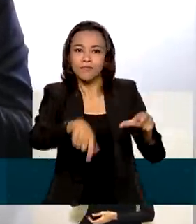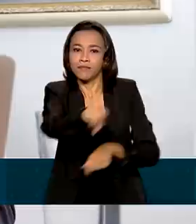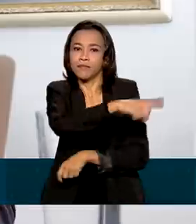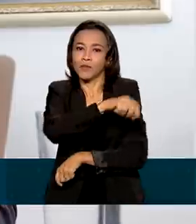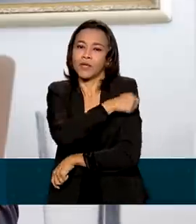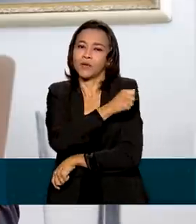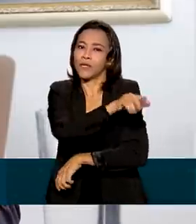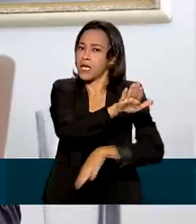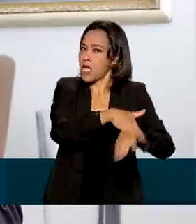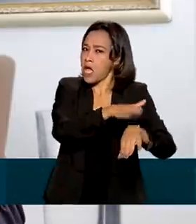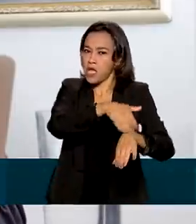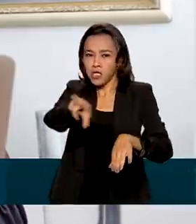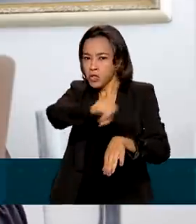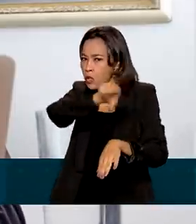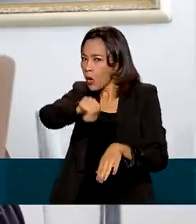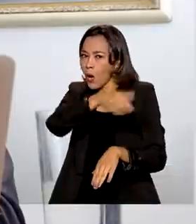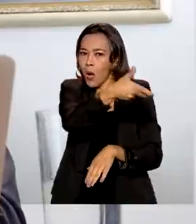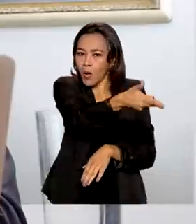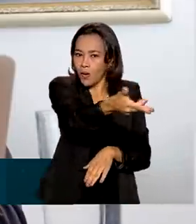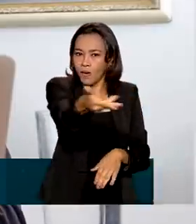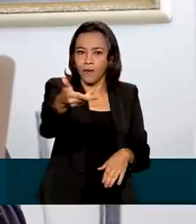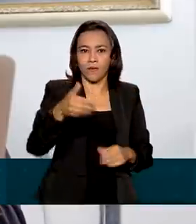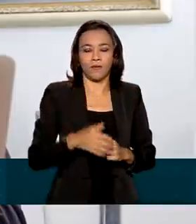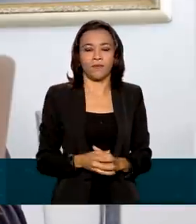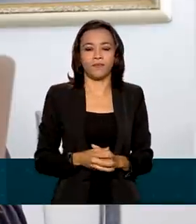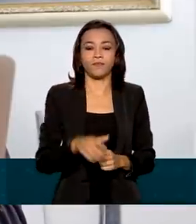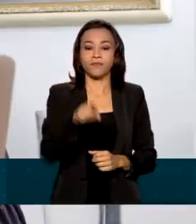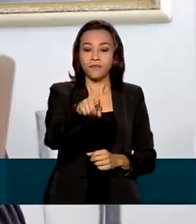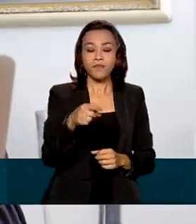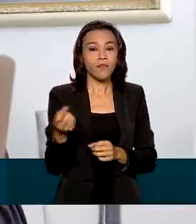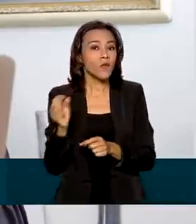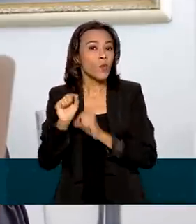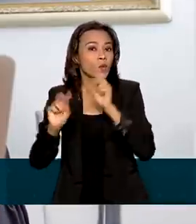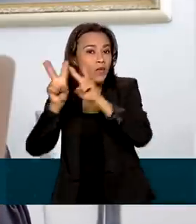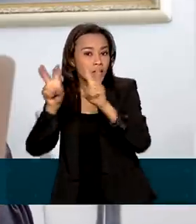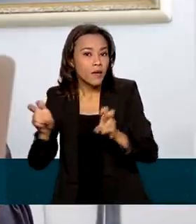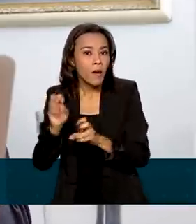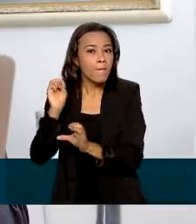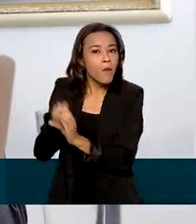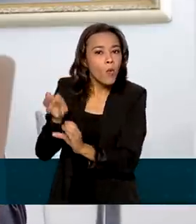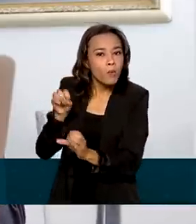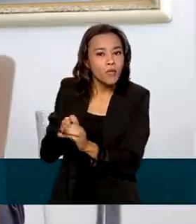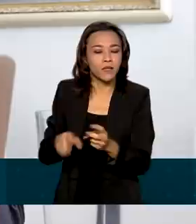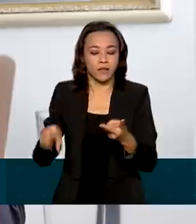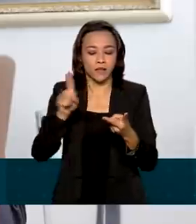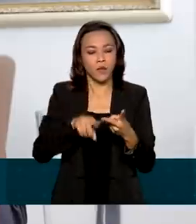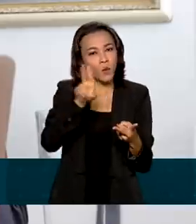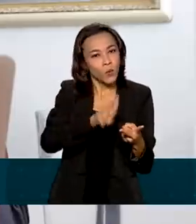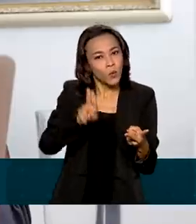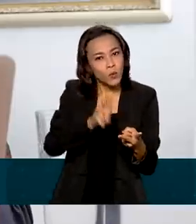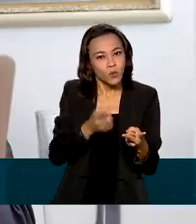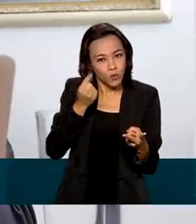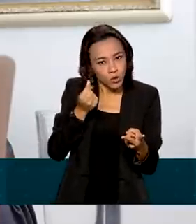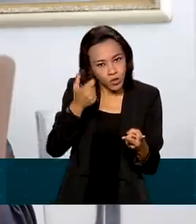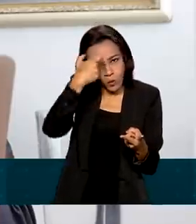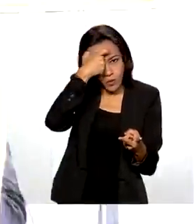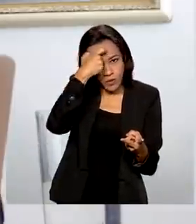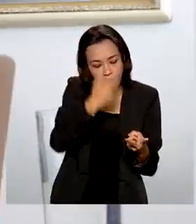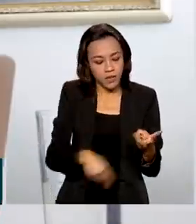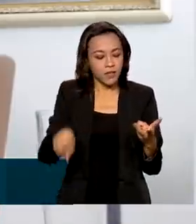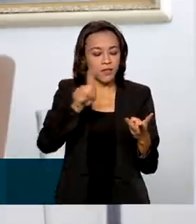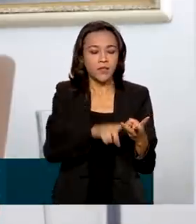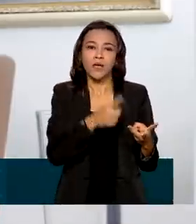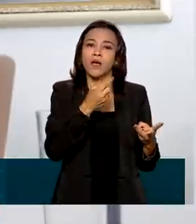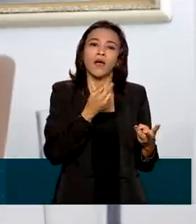escolhas. Temas como a formação de poupança, consumo consciente, orientação a investimentos.